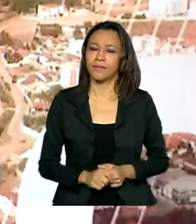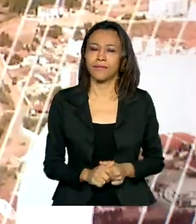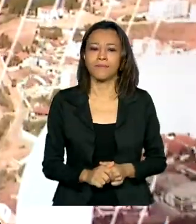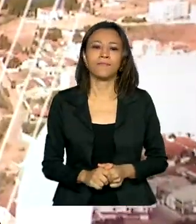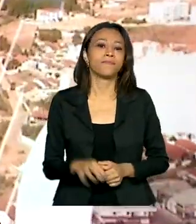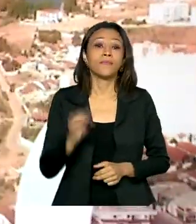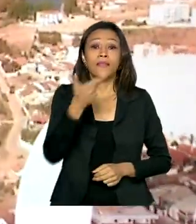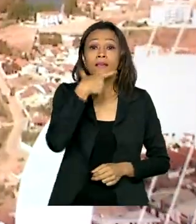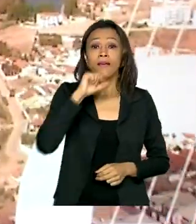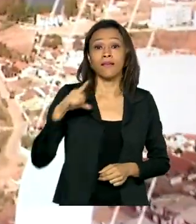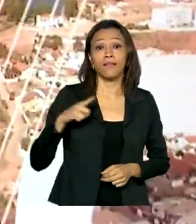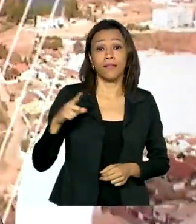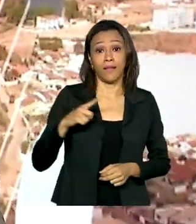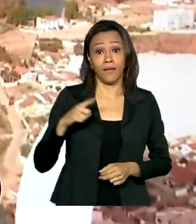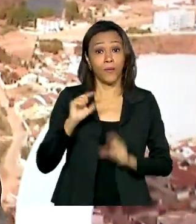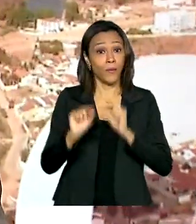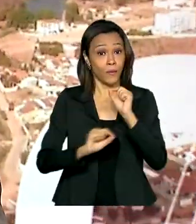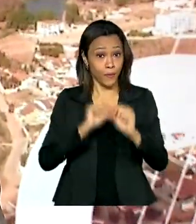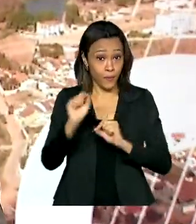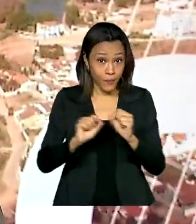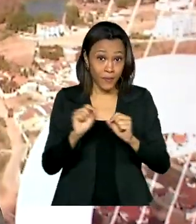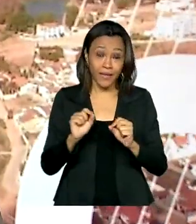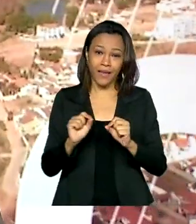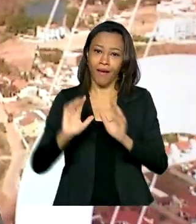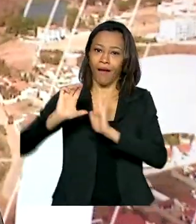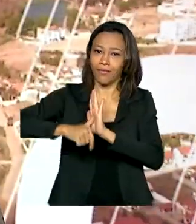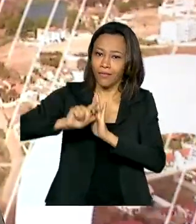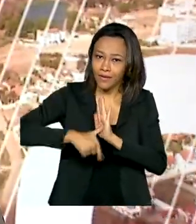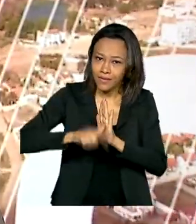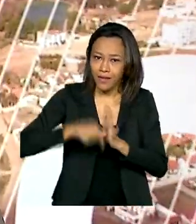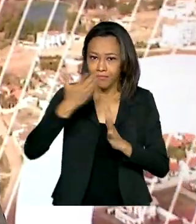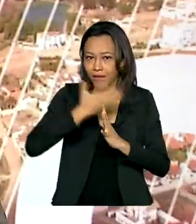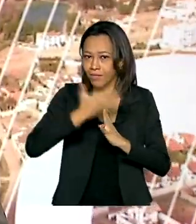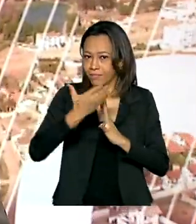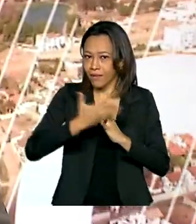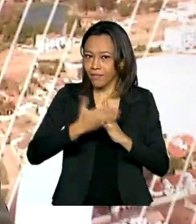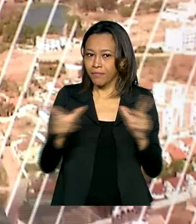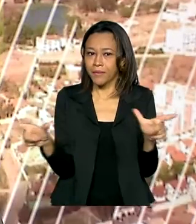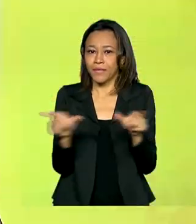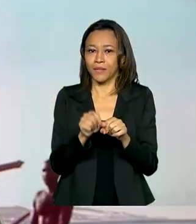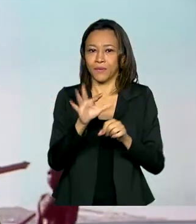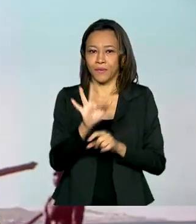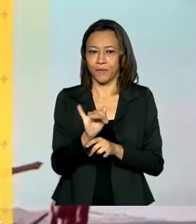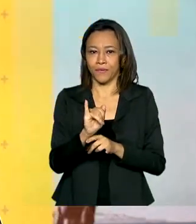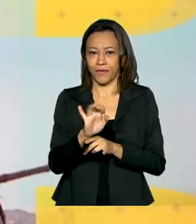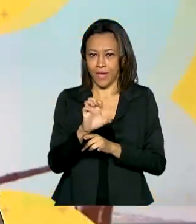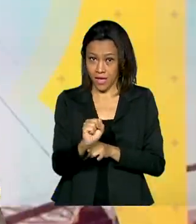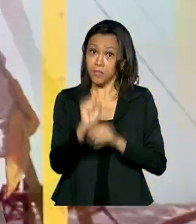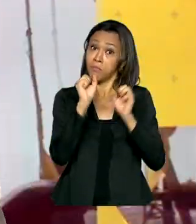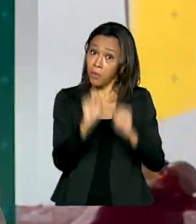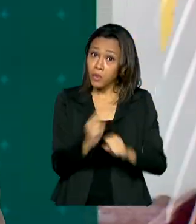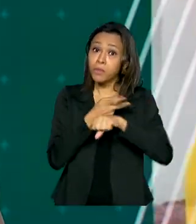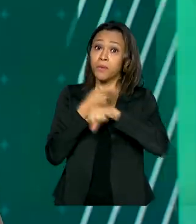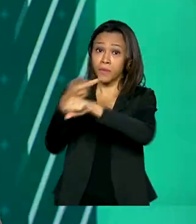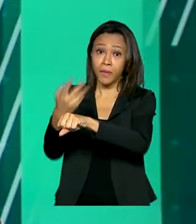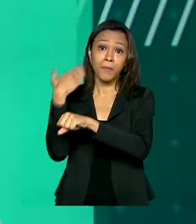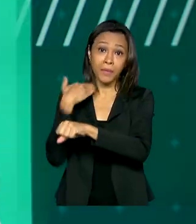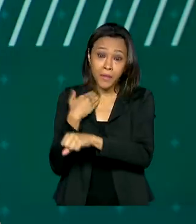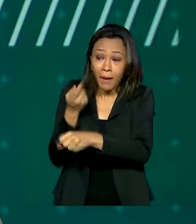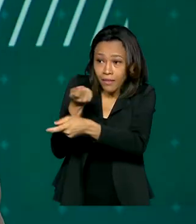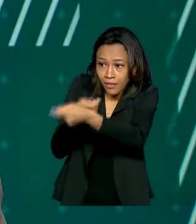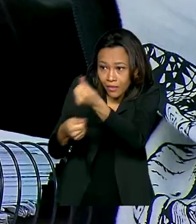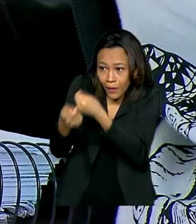Quem tem parcelas em aberto do Fundo de Financiamento Estudantil, o FIES, já pode procurar o banco para renegociar a dívida.